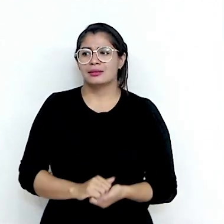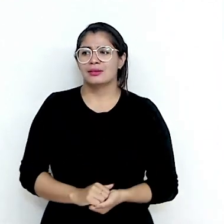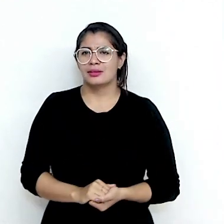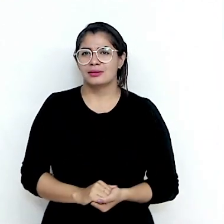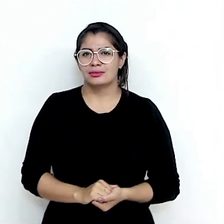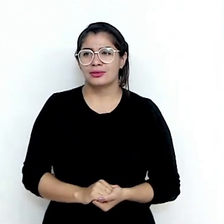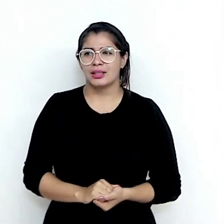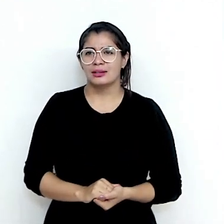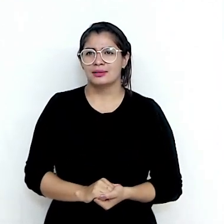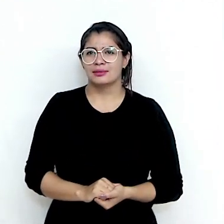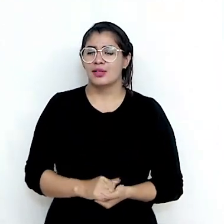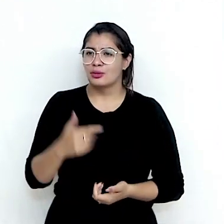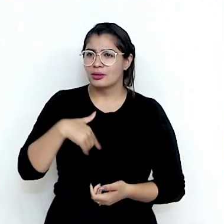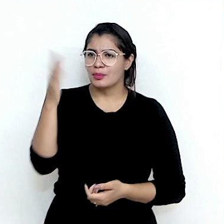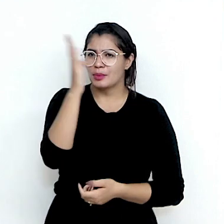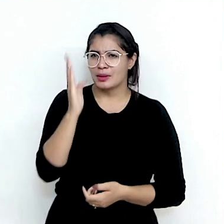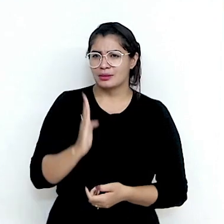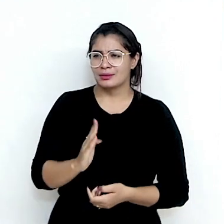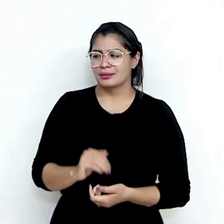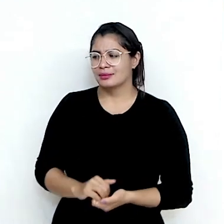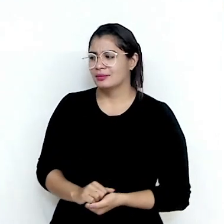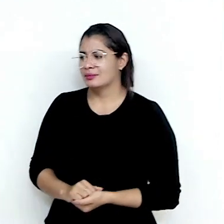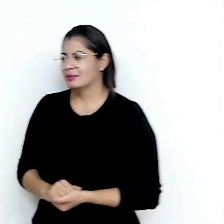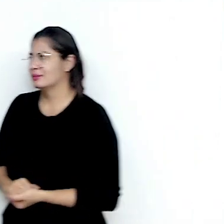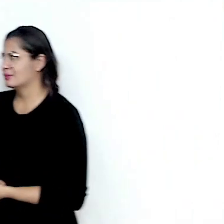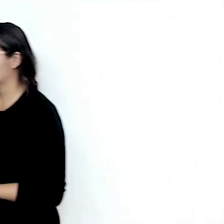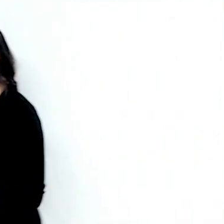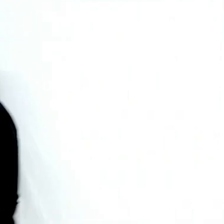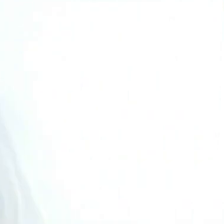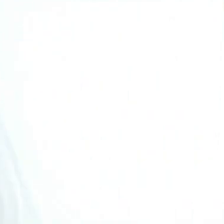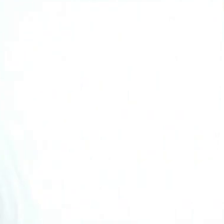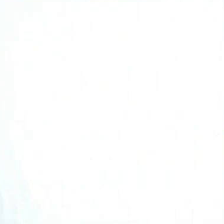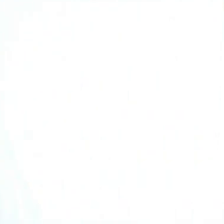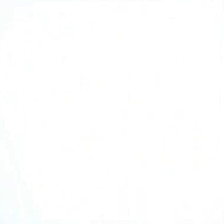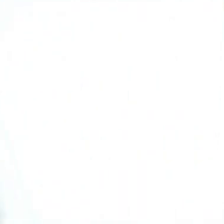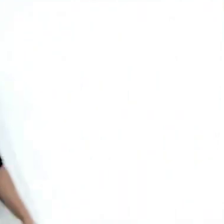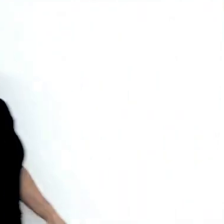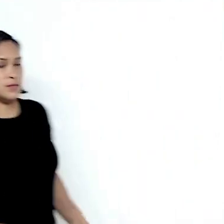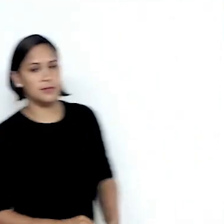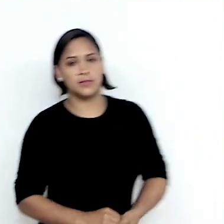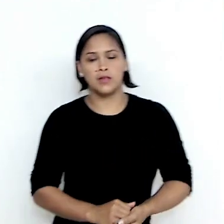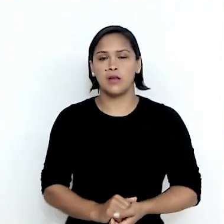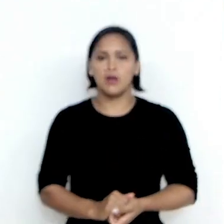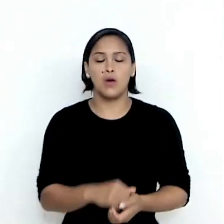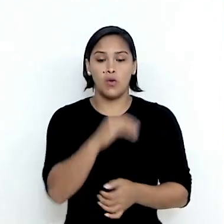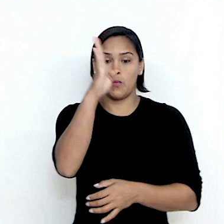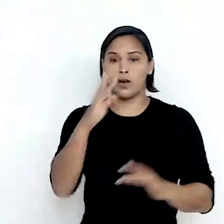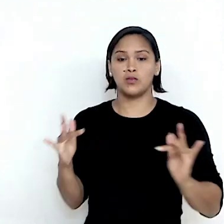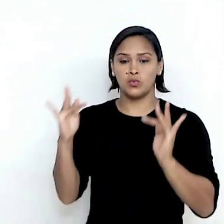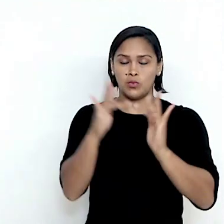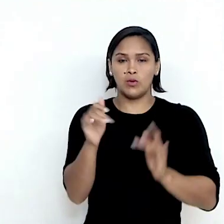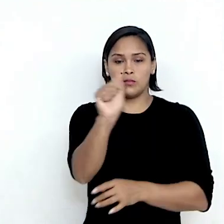alternativa aqui para o Brasil, de escoamento de tráfego via o Oceano Pacífico, interligando o Brasil à Ásia, é muito